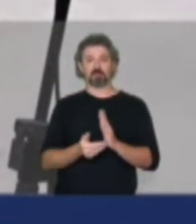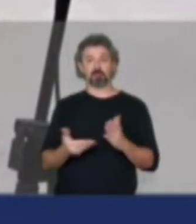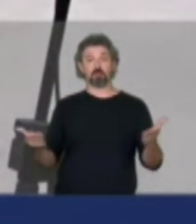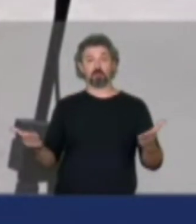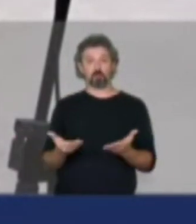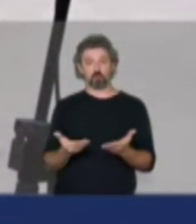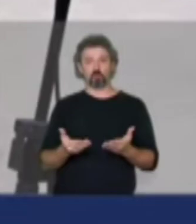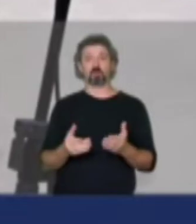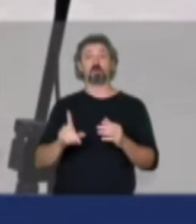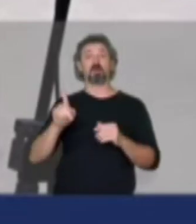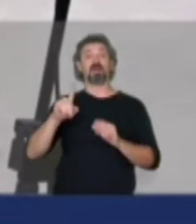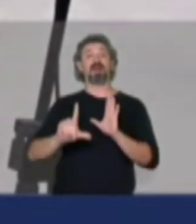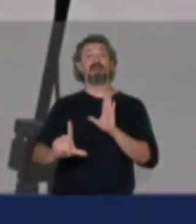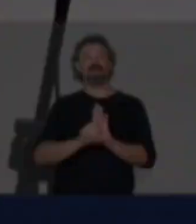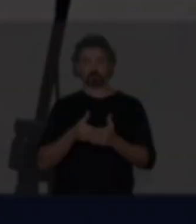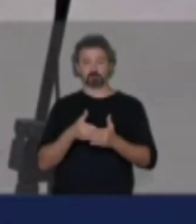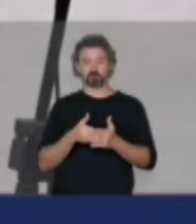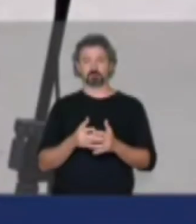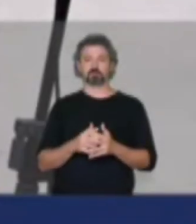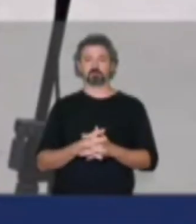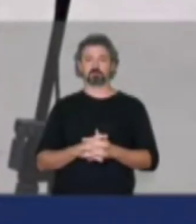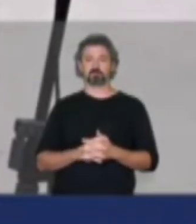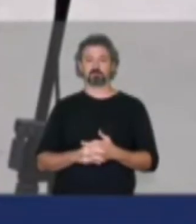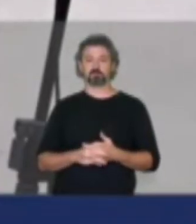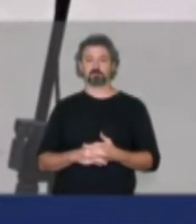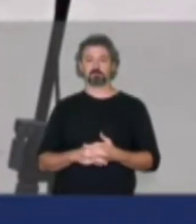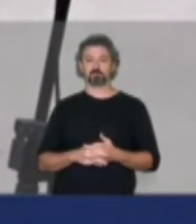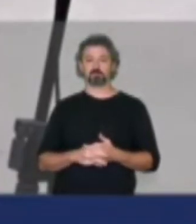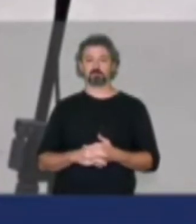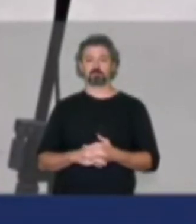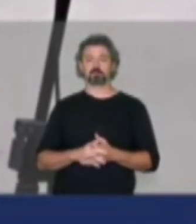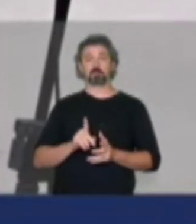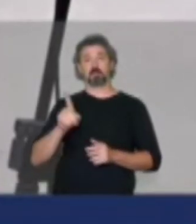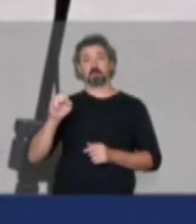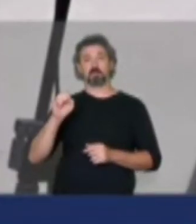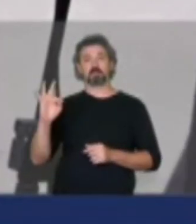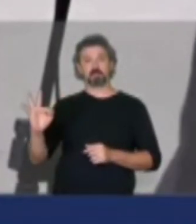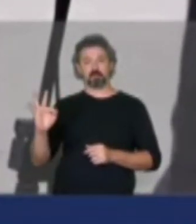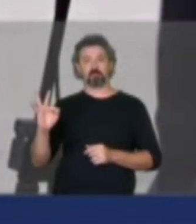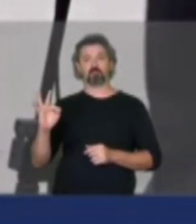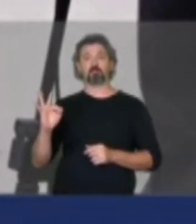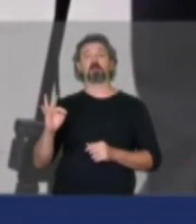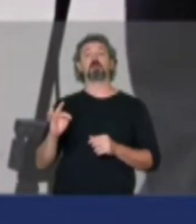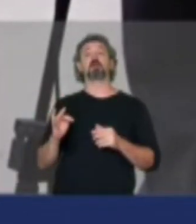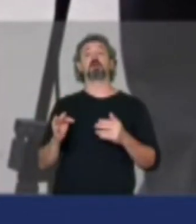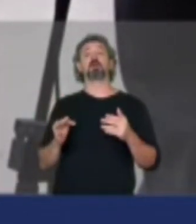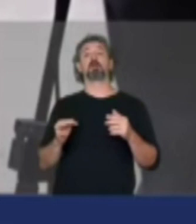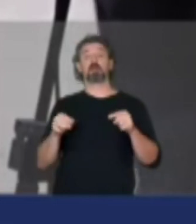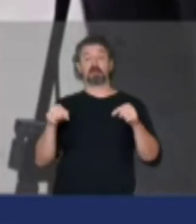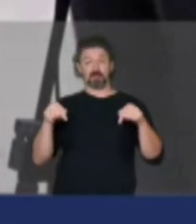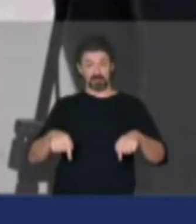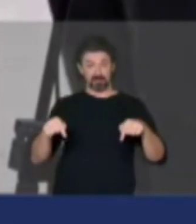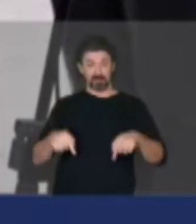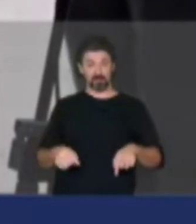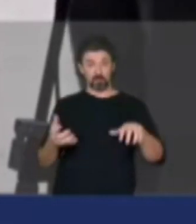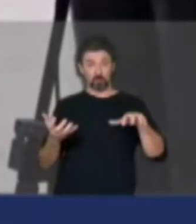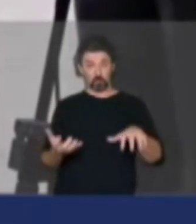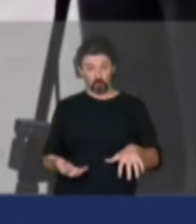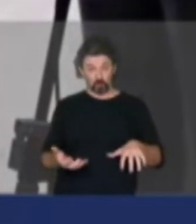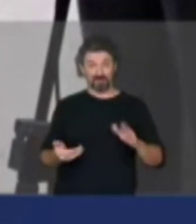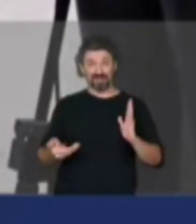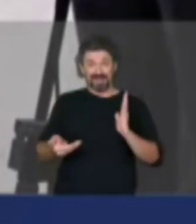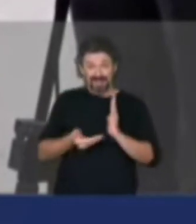leis que estão obstaculizadas no Supremo Tribunal Federal e que esse Congresso Nacional, essa Câmara dos